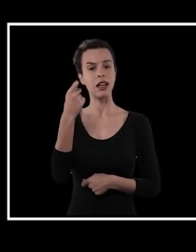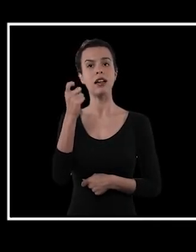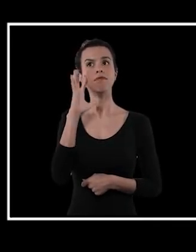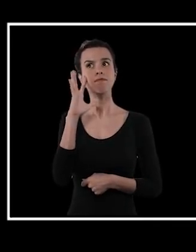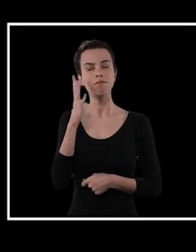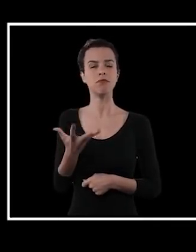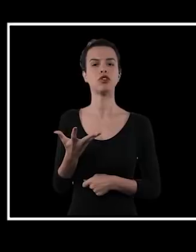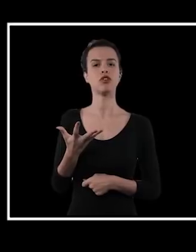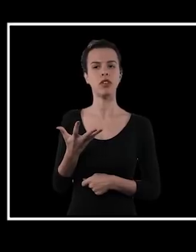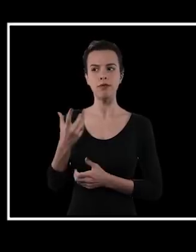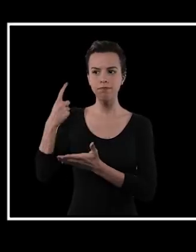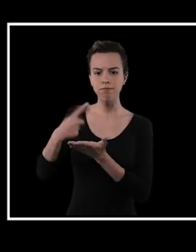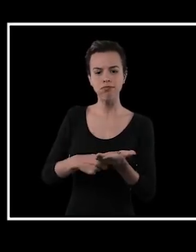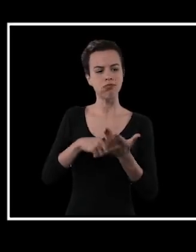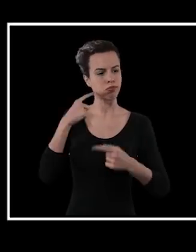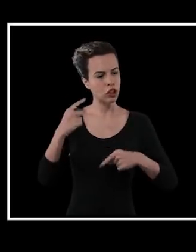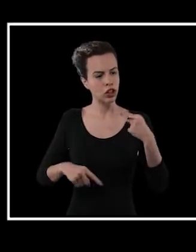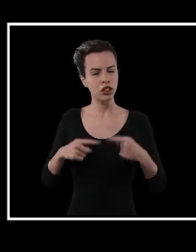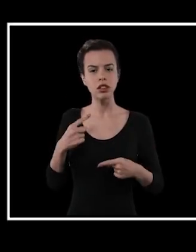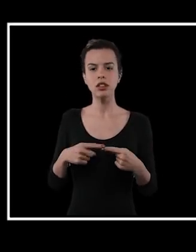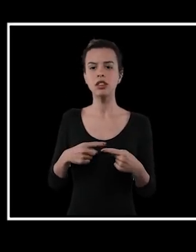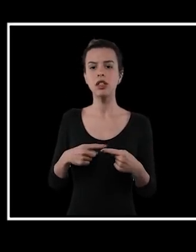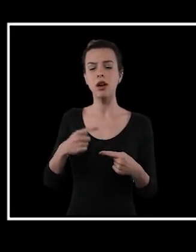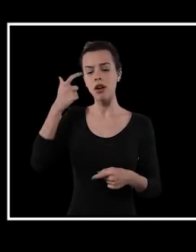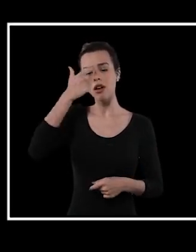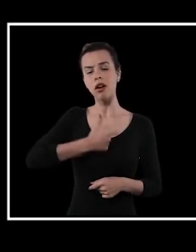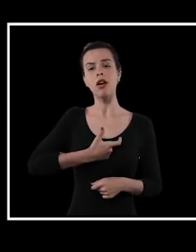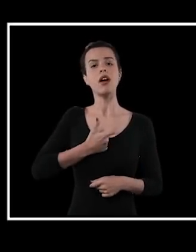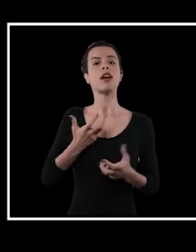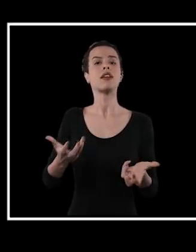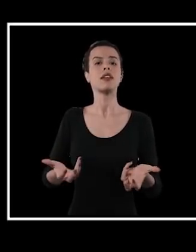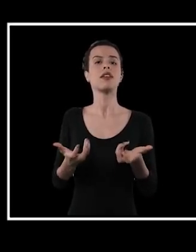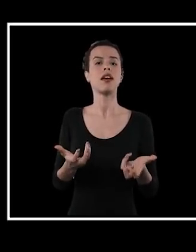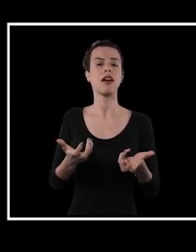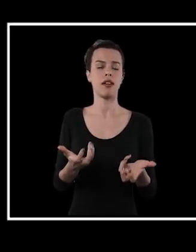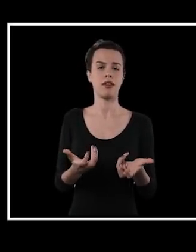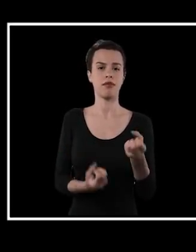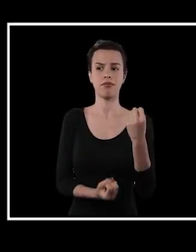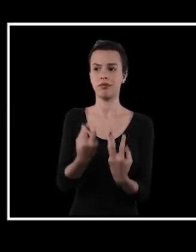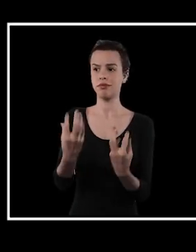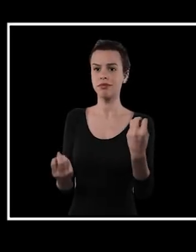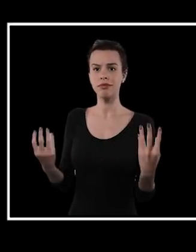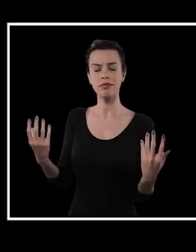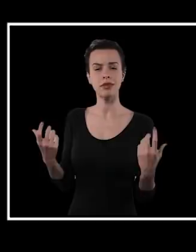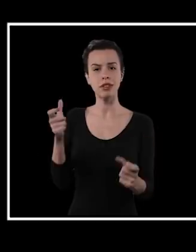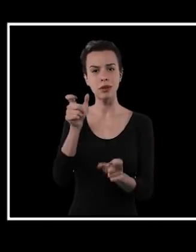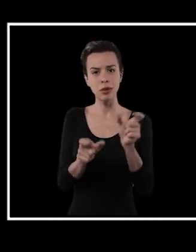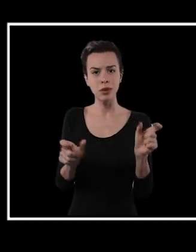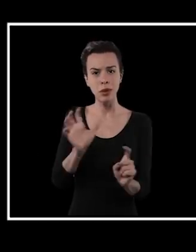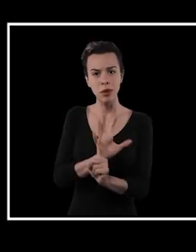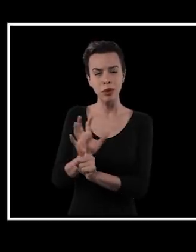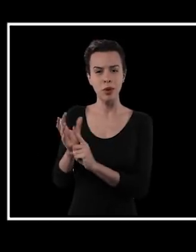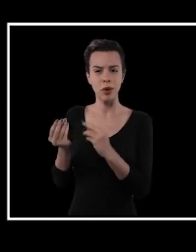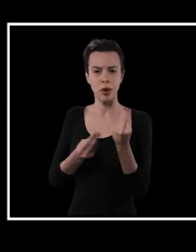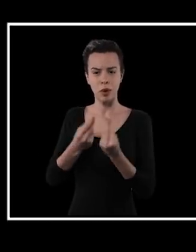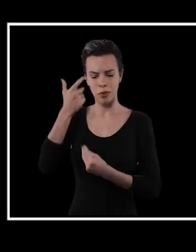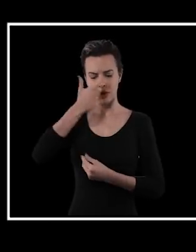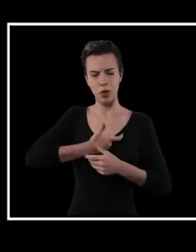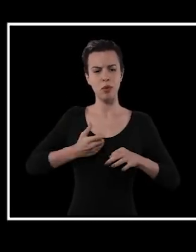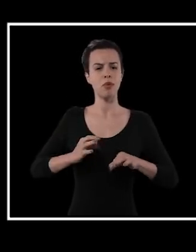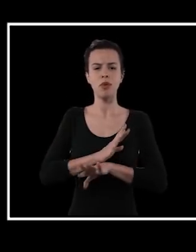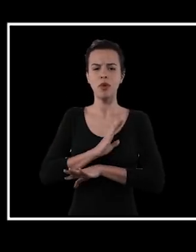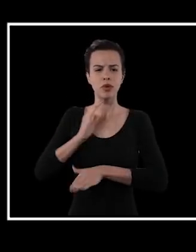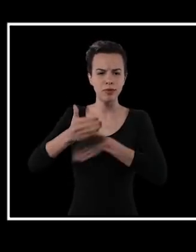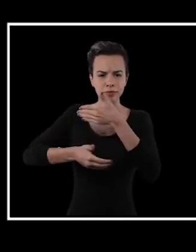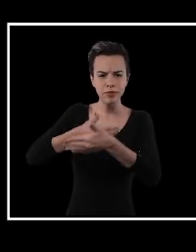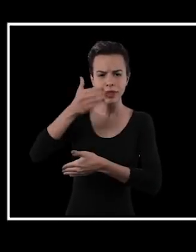A gente precisa, portanto, decidir politicamente que tipo de seres humanos nós queremos criar. O